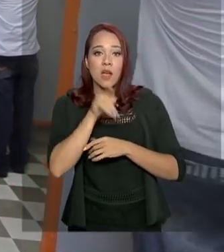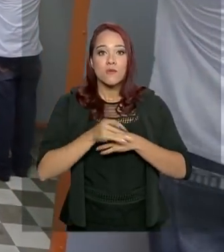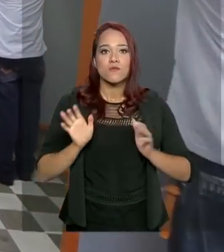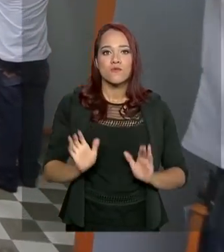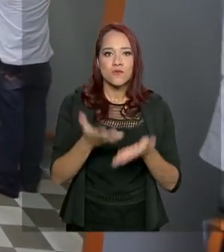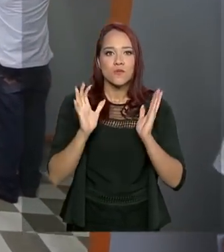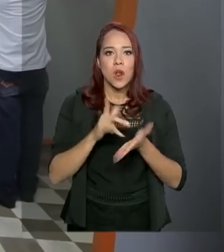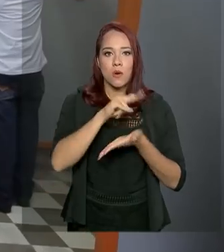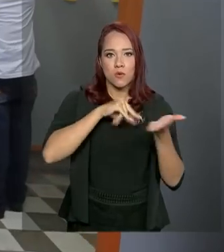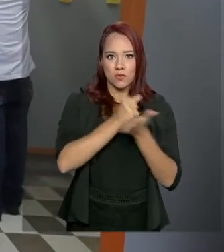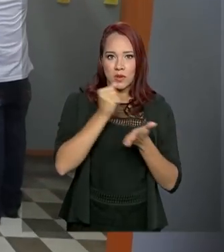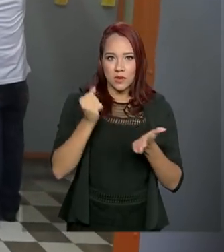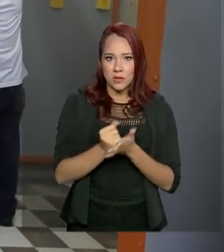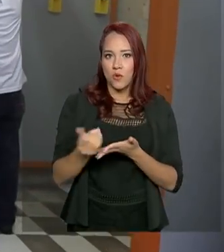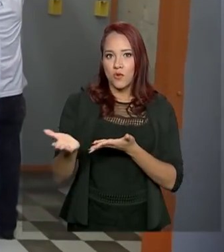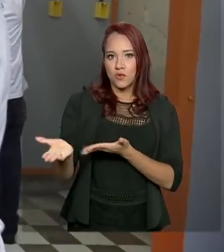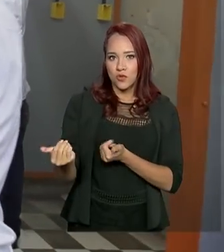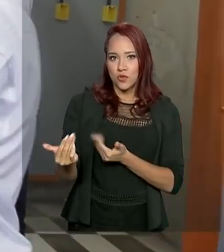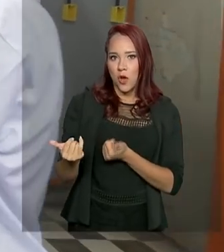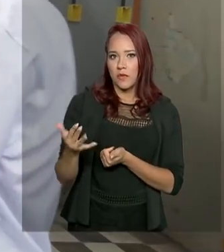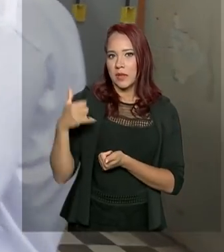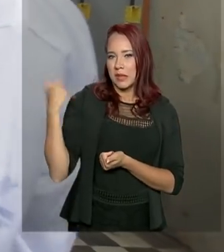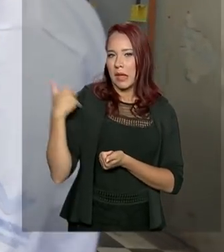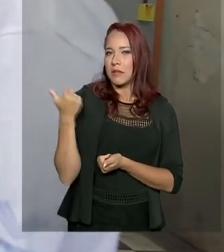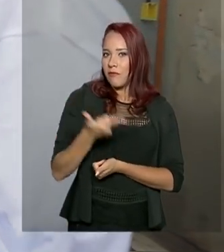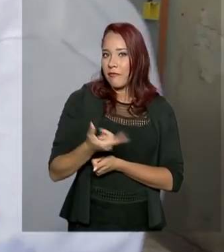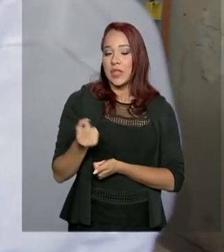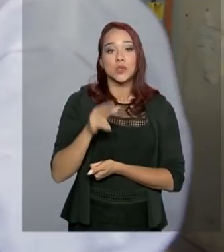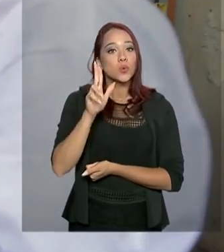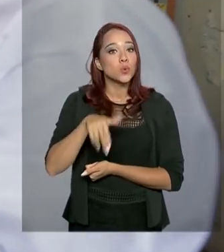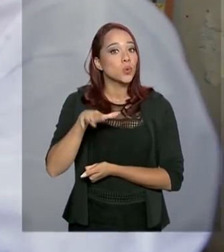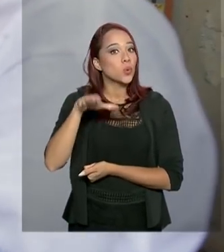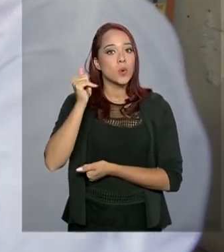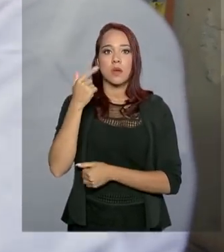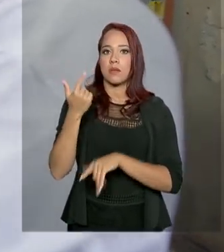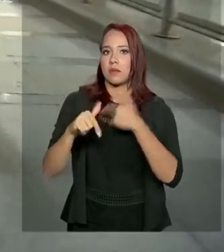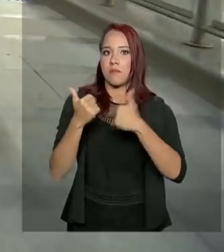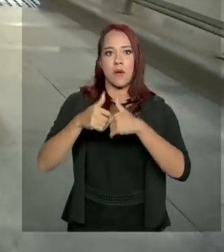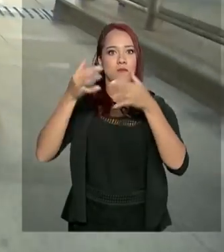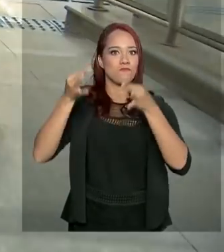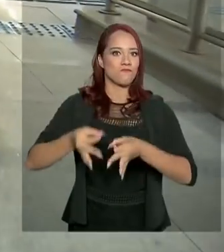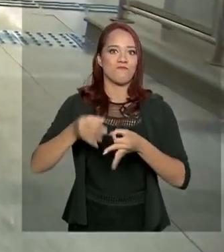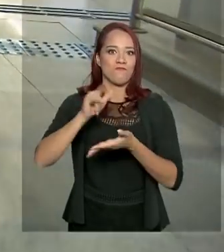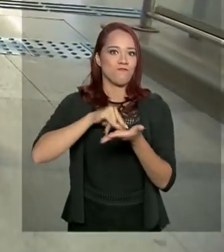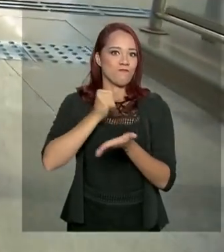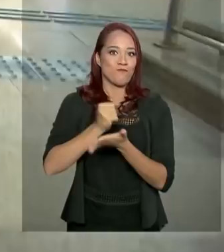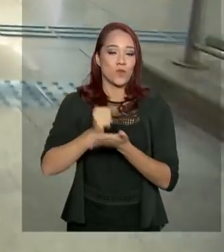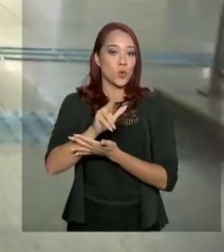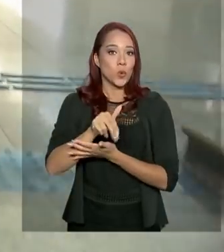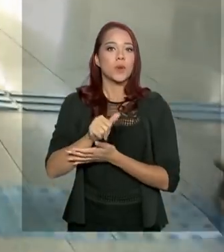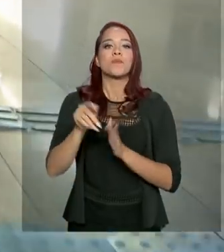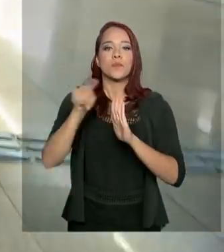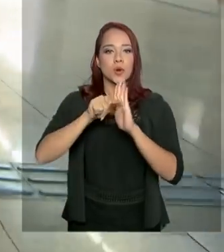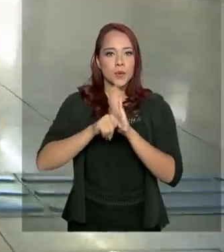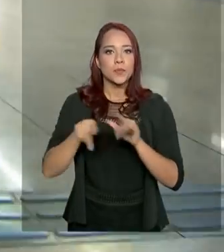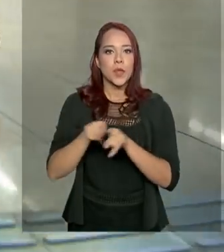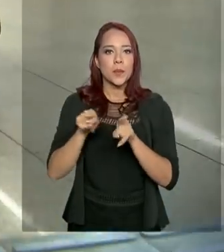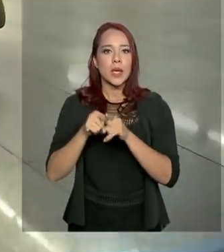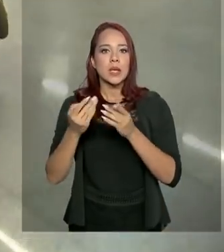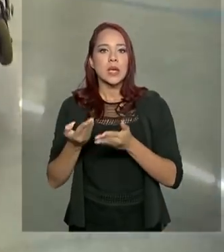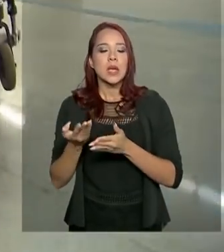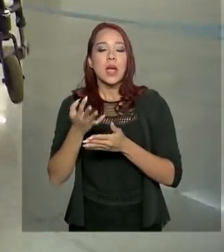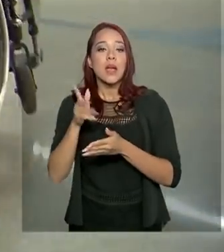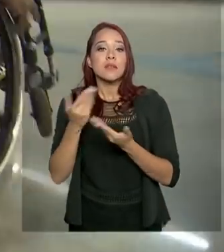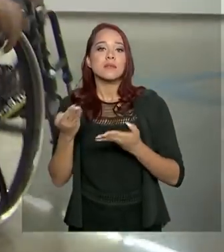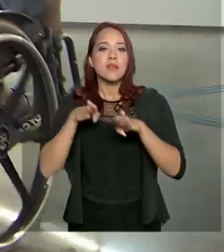contratação de jovens até os 29 anos, que nunca tiveram emprego formal. O programa também prevê a inserção de